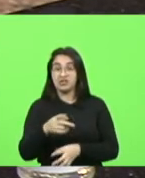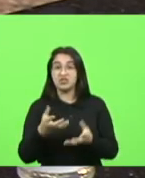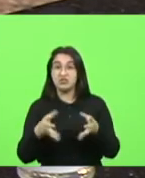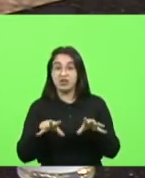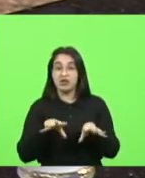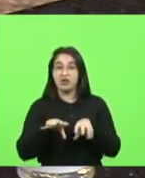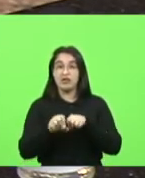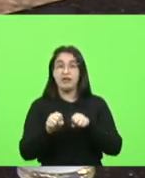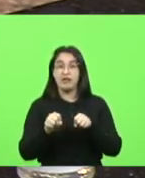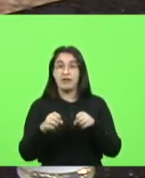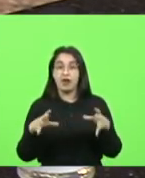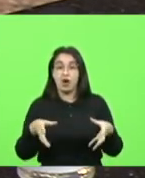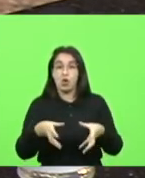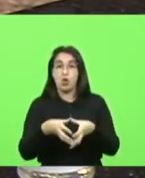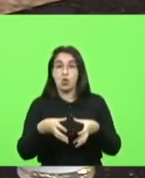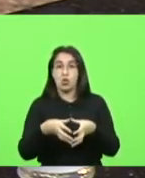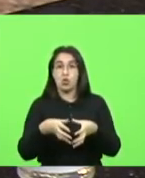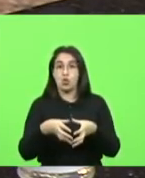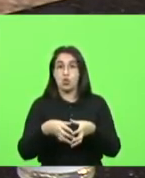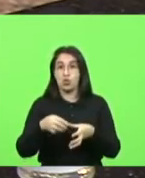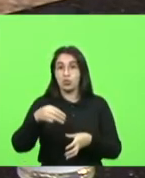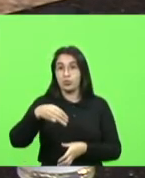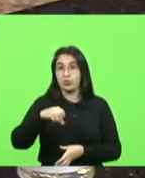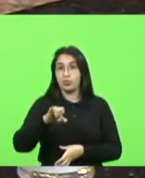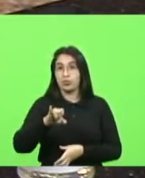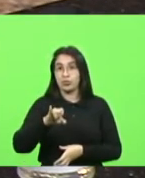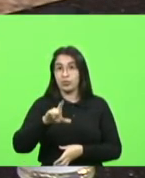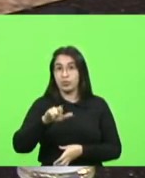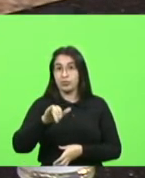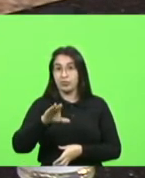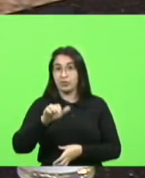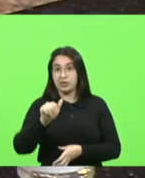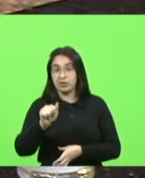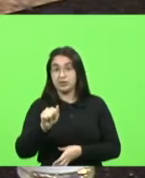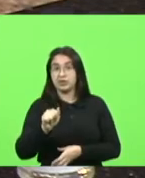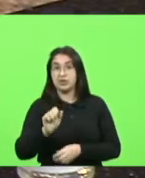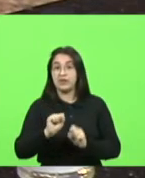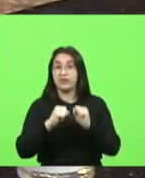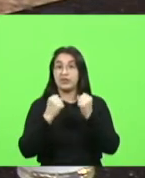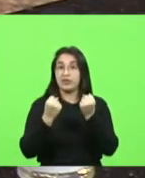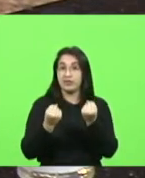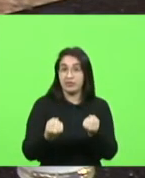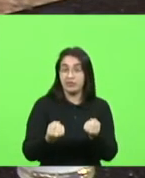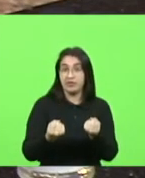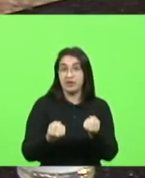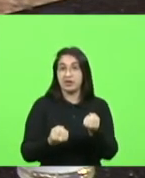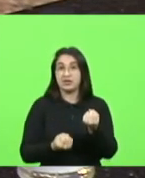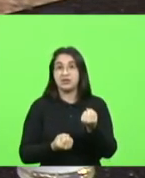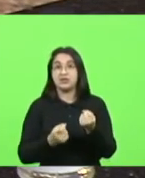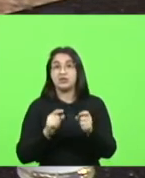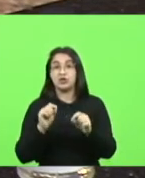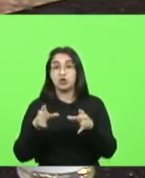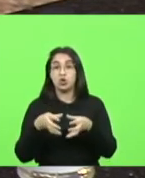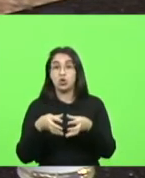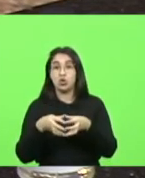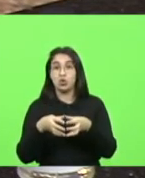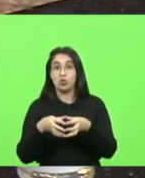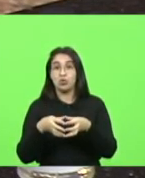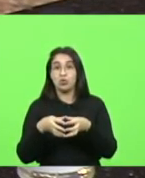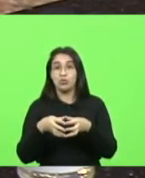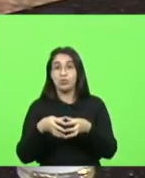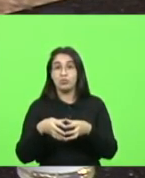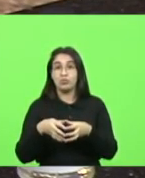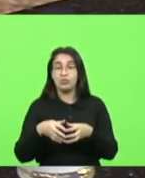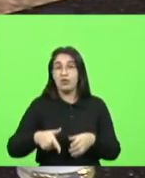uma milícia quem defende militância armada na verdade é a esquerda foi isso que foi feito em Cuba em outros países